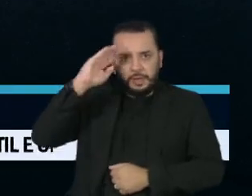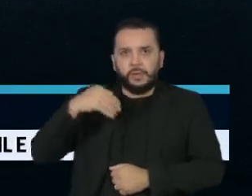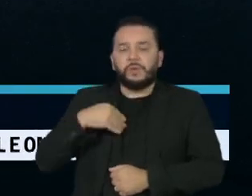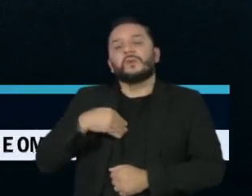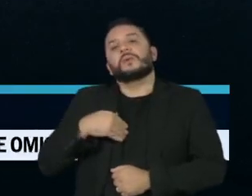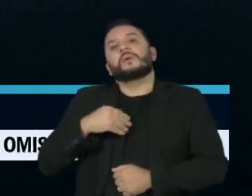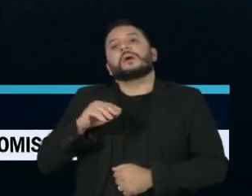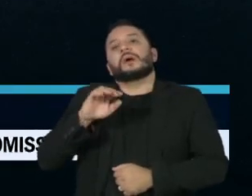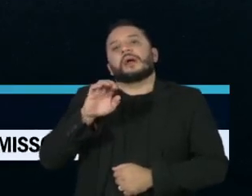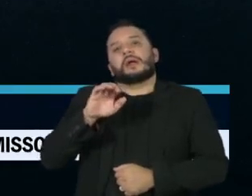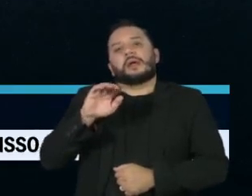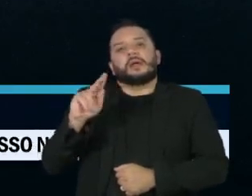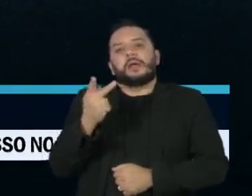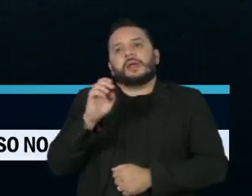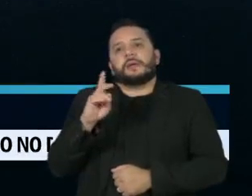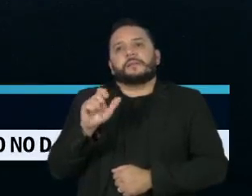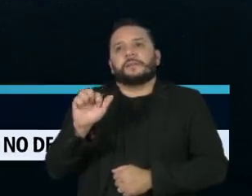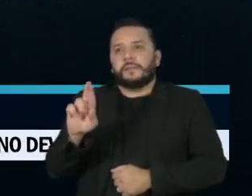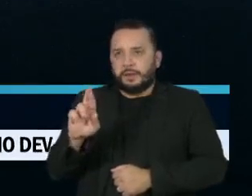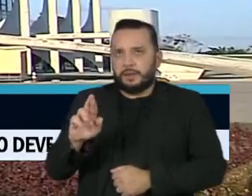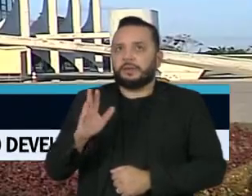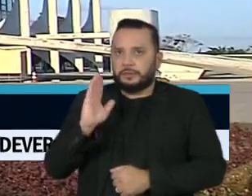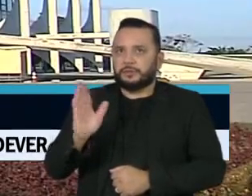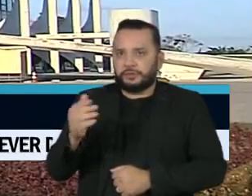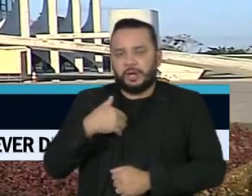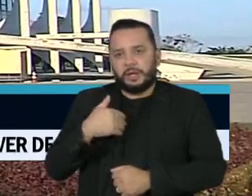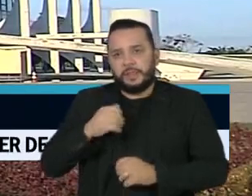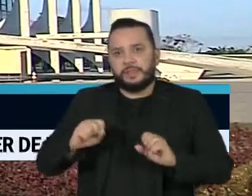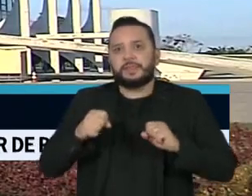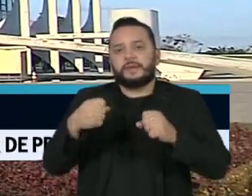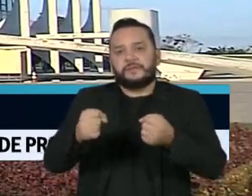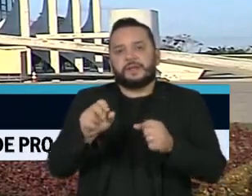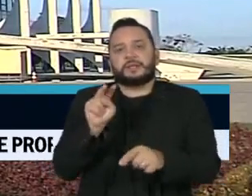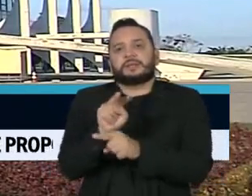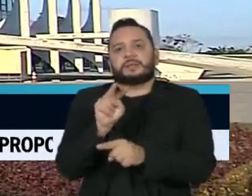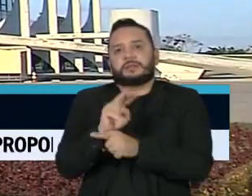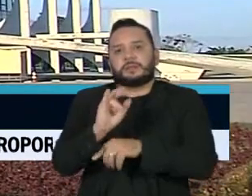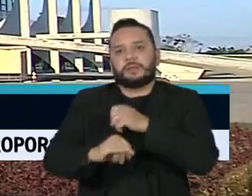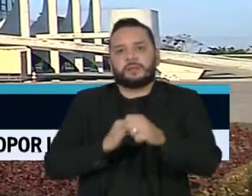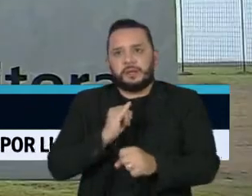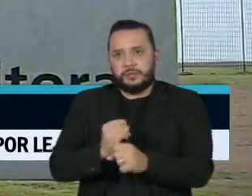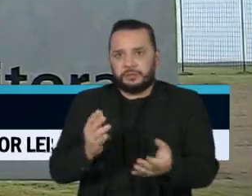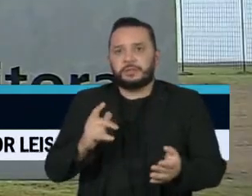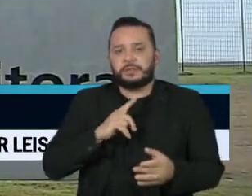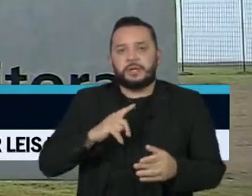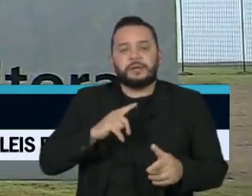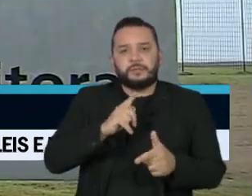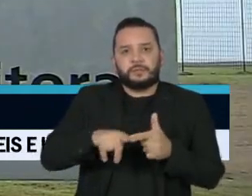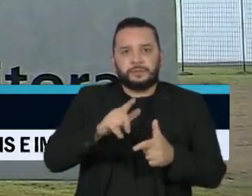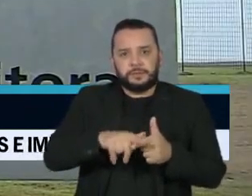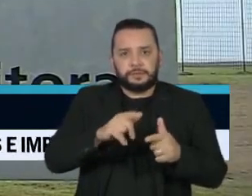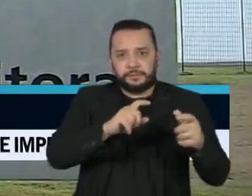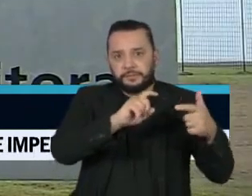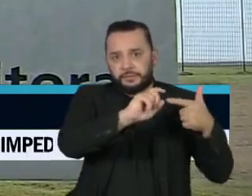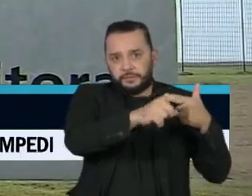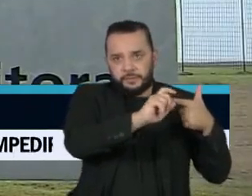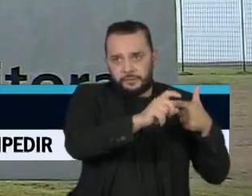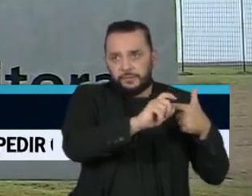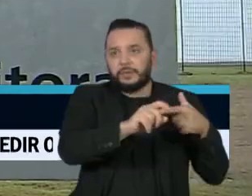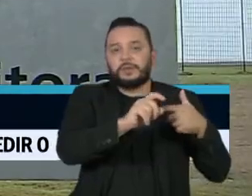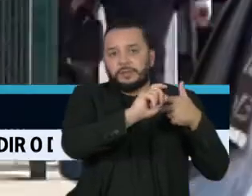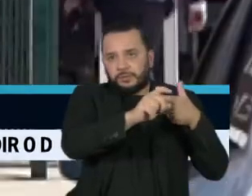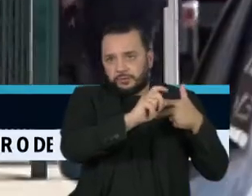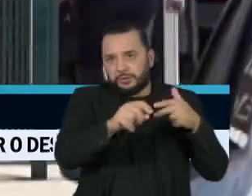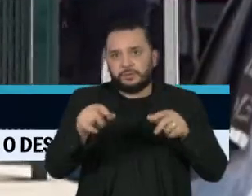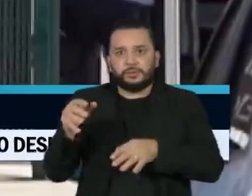Portela, comandante da Defesa Cibernética. Em um cenário de crise entre o Executivo e o Judiciário, o ato do ministro